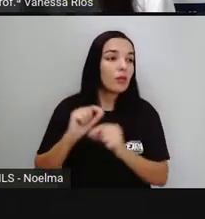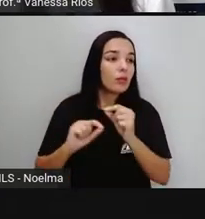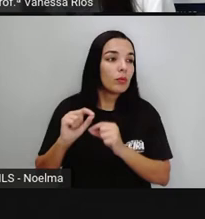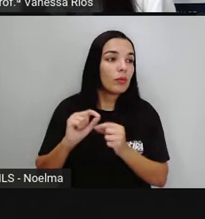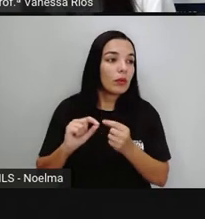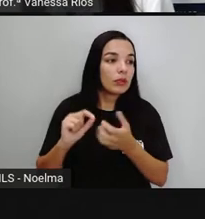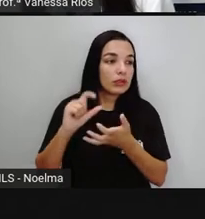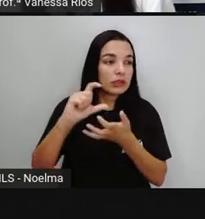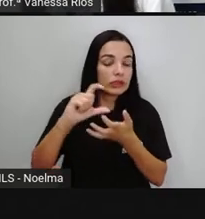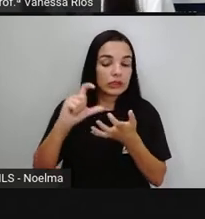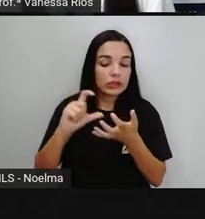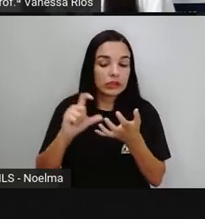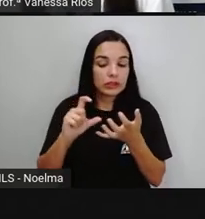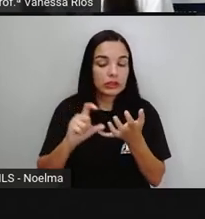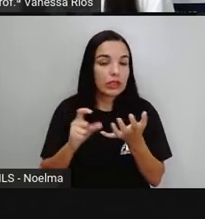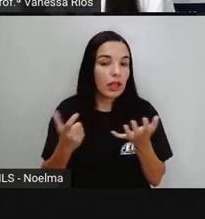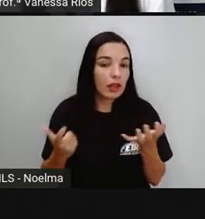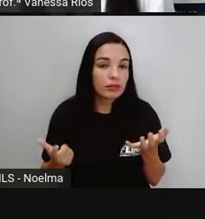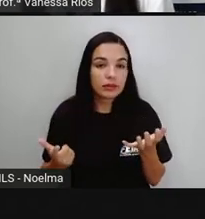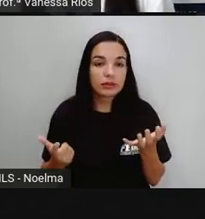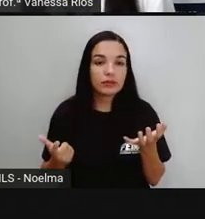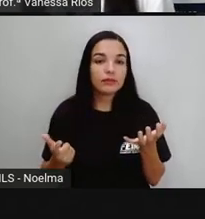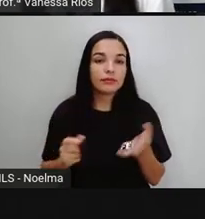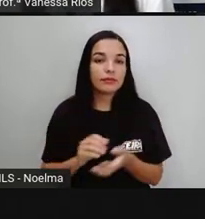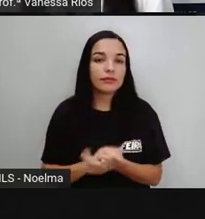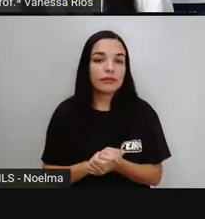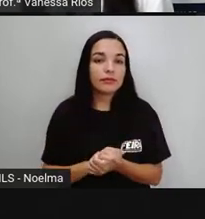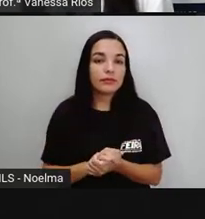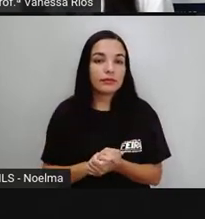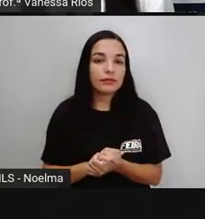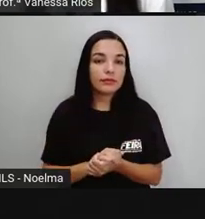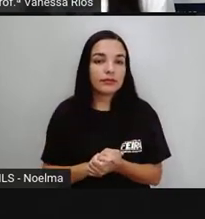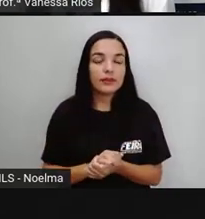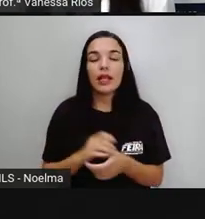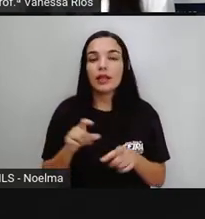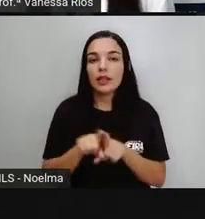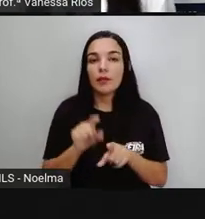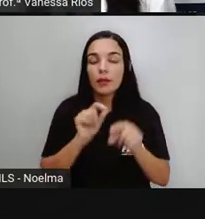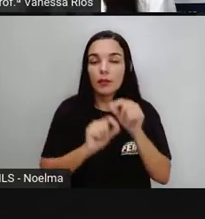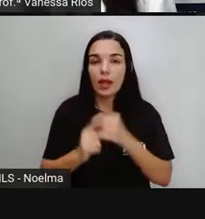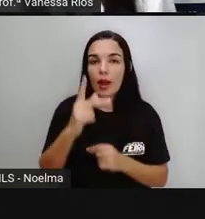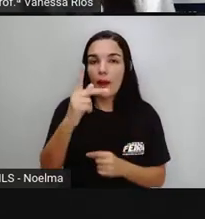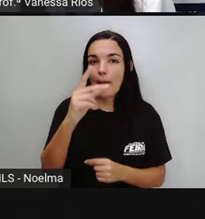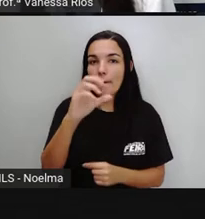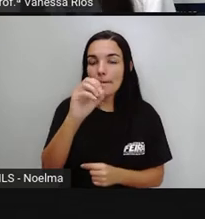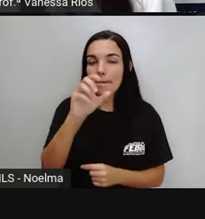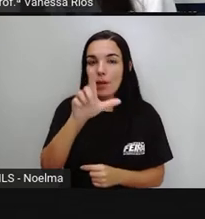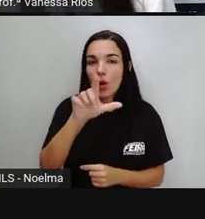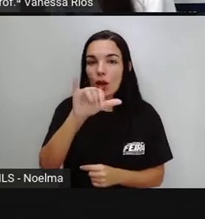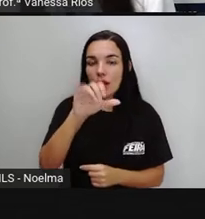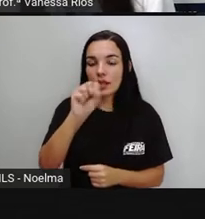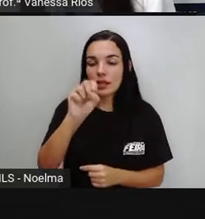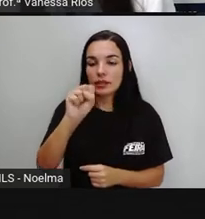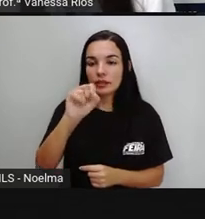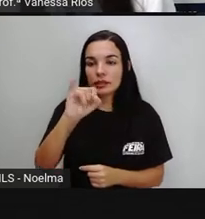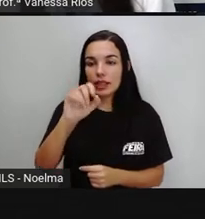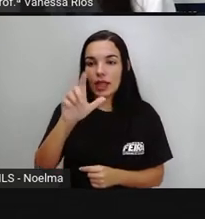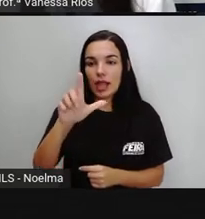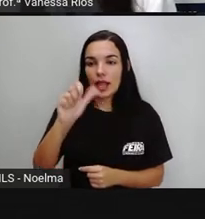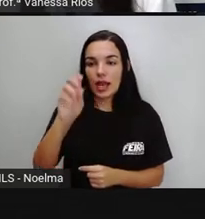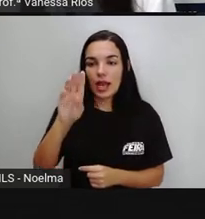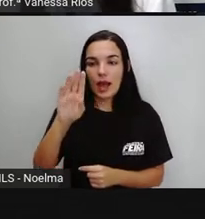regras, né? Dizem que abacaxi é uma palavra polissílaba, porque possuem aí quatro